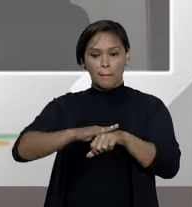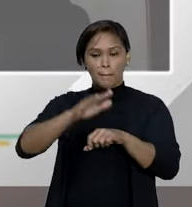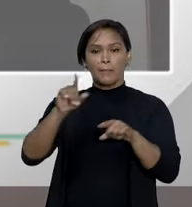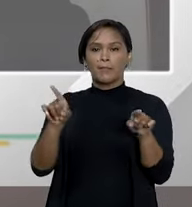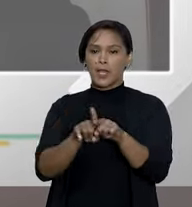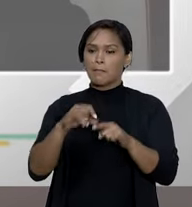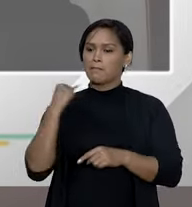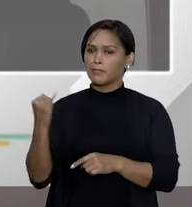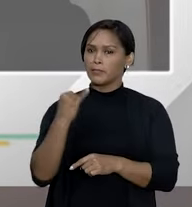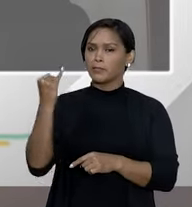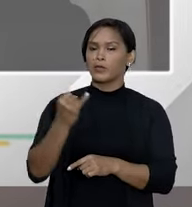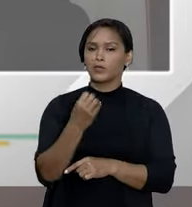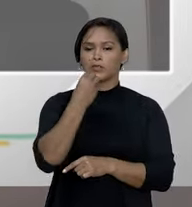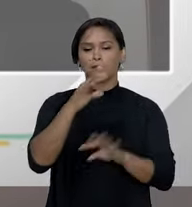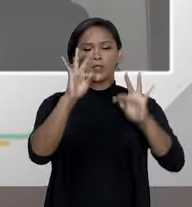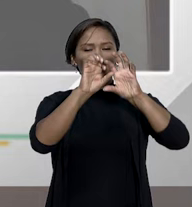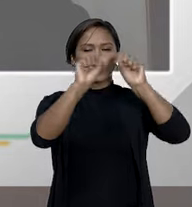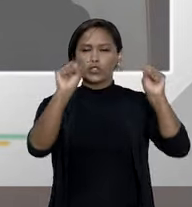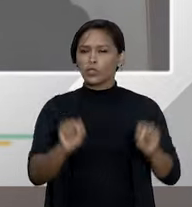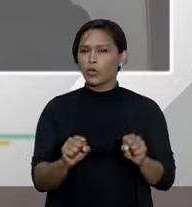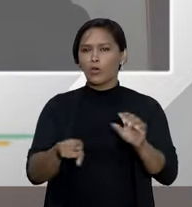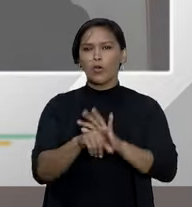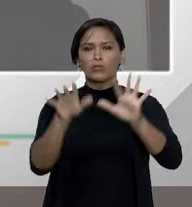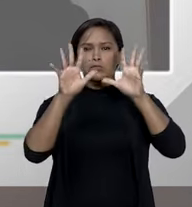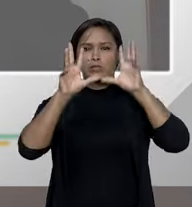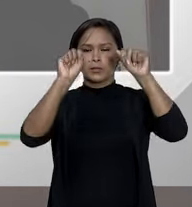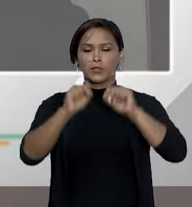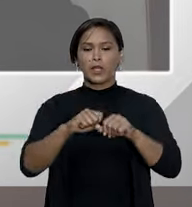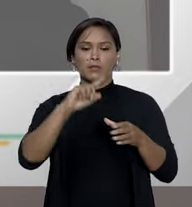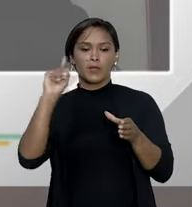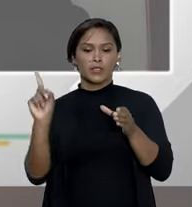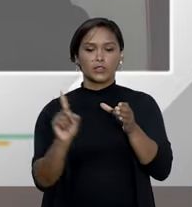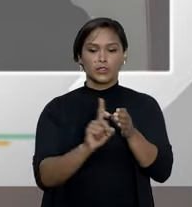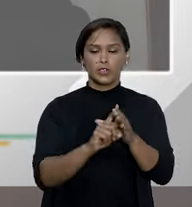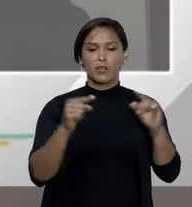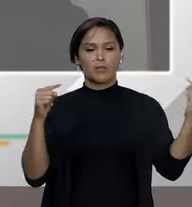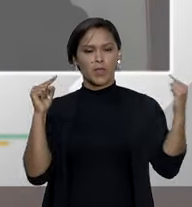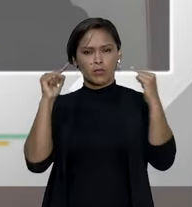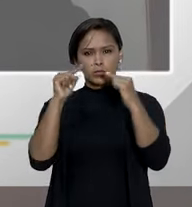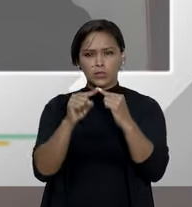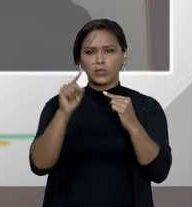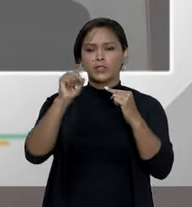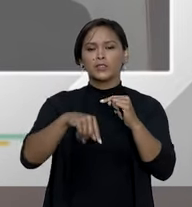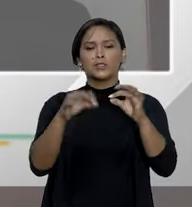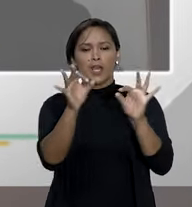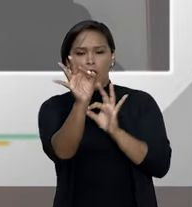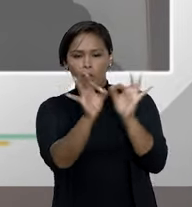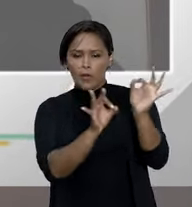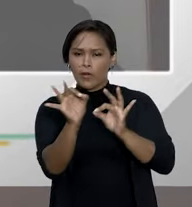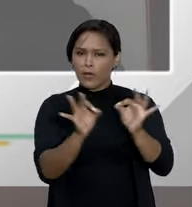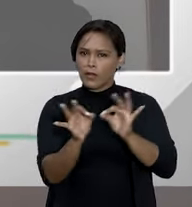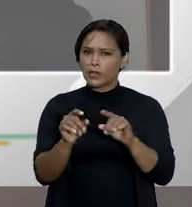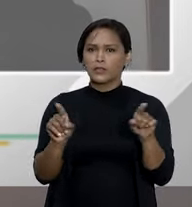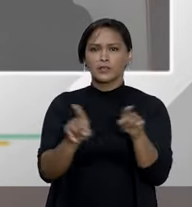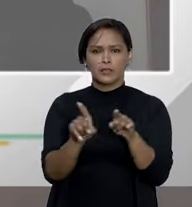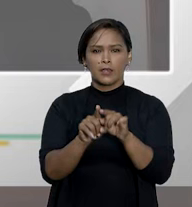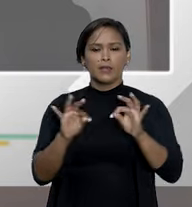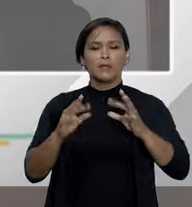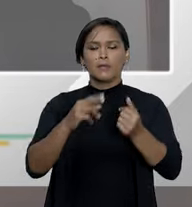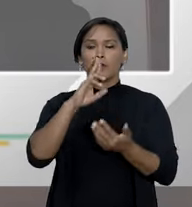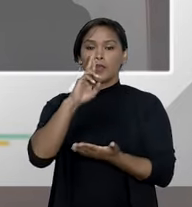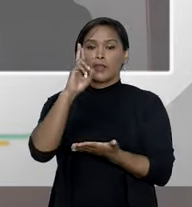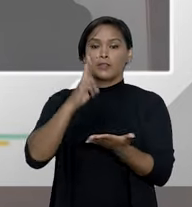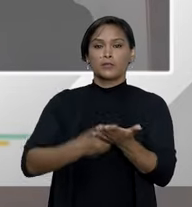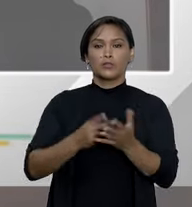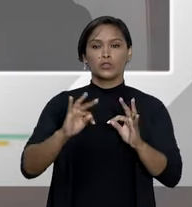é salutar para o sistema como um todo, porque traz isonomia, traz unidades, traz coerência para a resolução